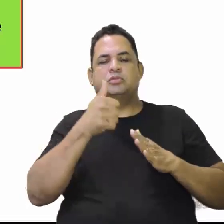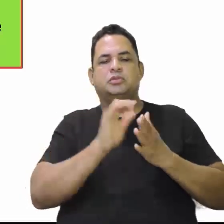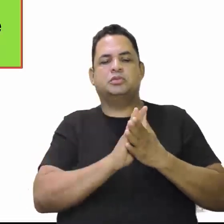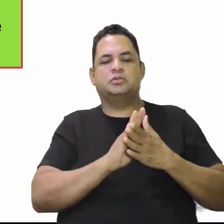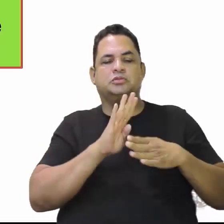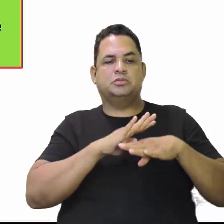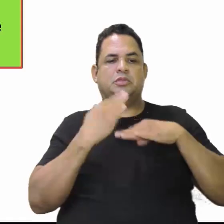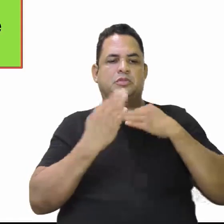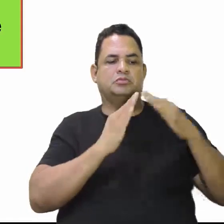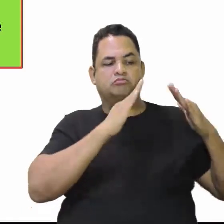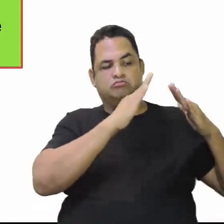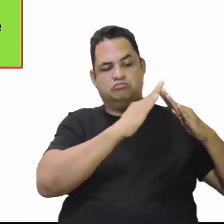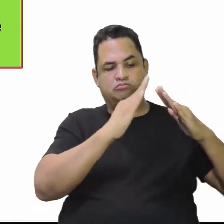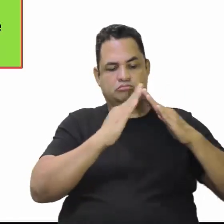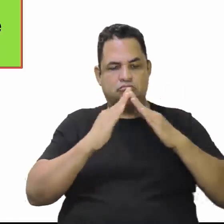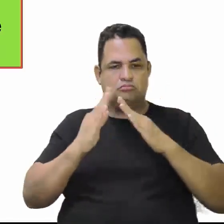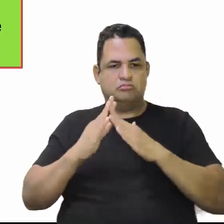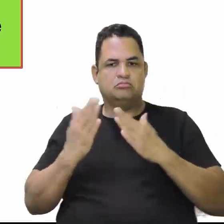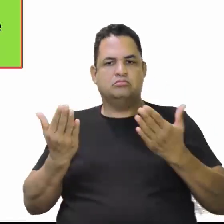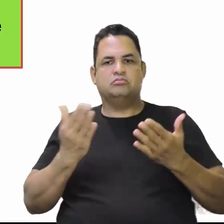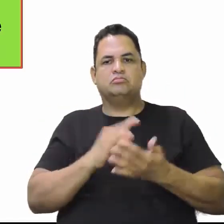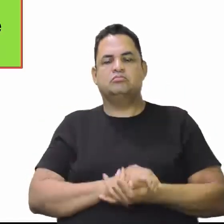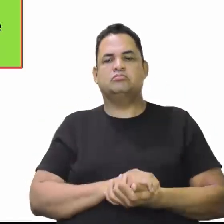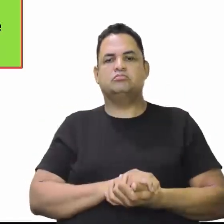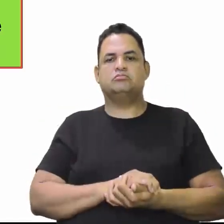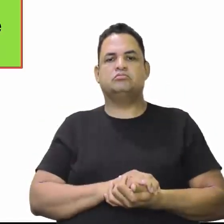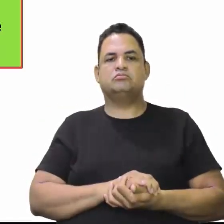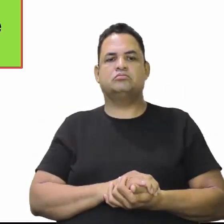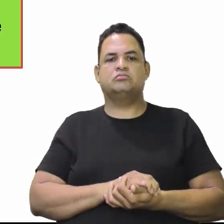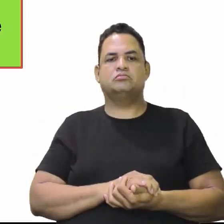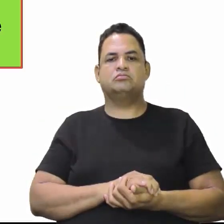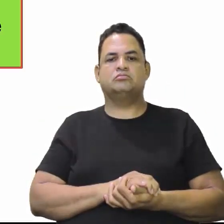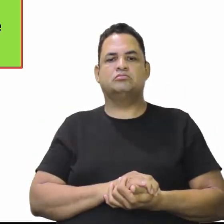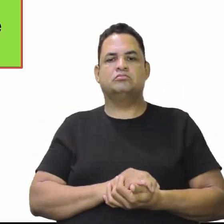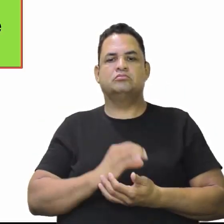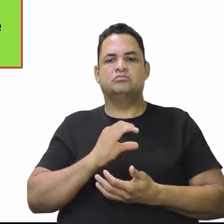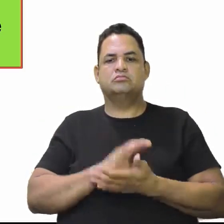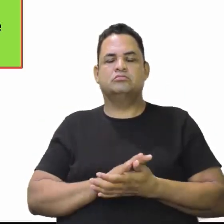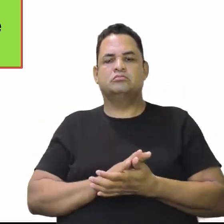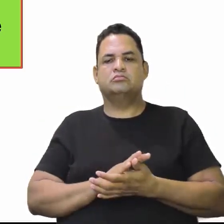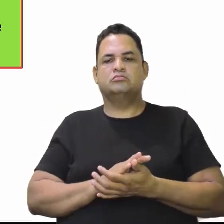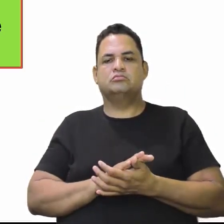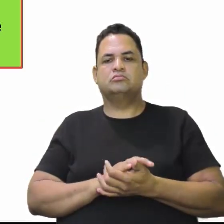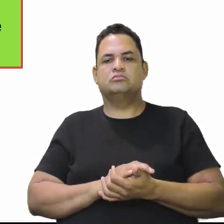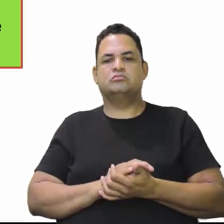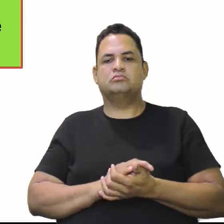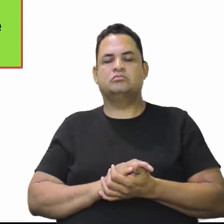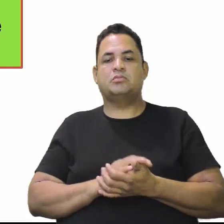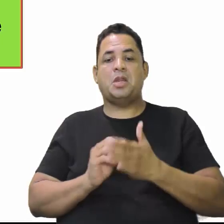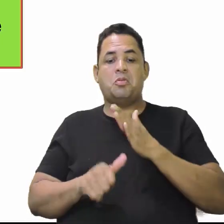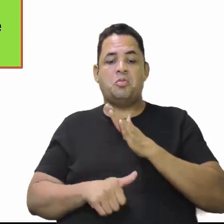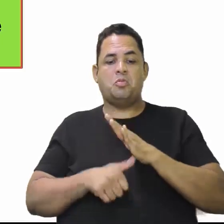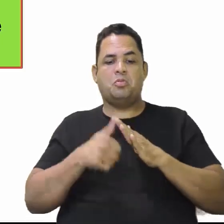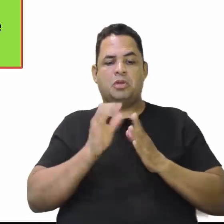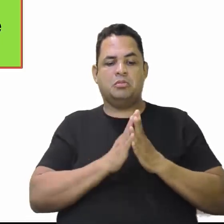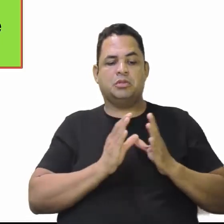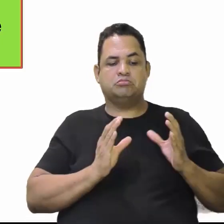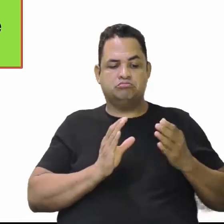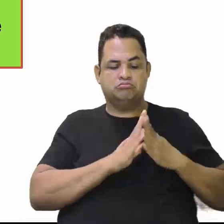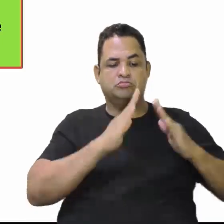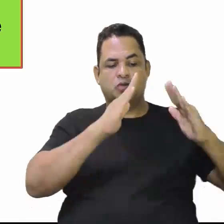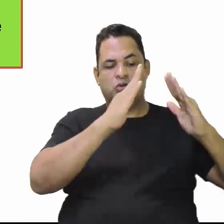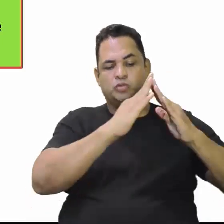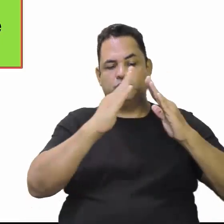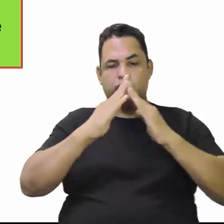habitacionais de Porto Velho. Pessoal, o Caiari vai ser o primeiro conjunto habitacional de Porto Velho.